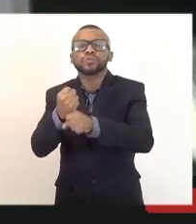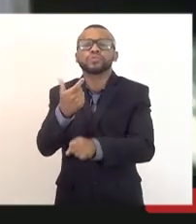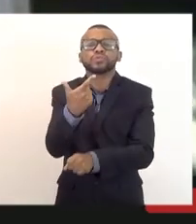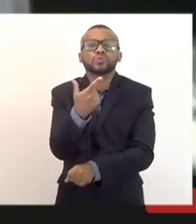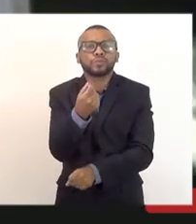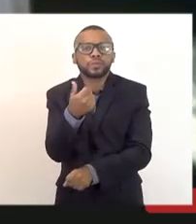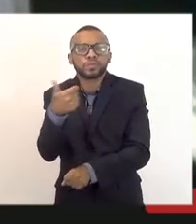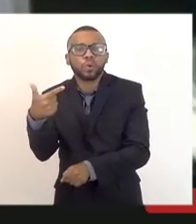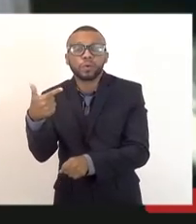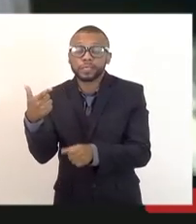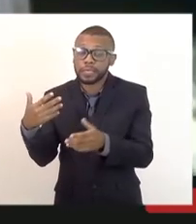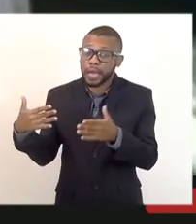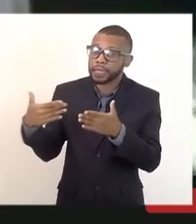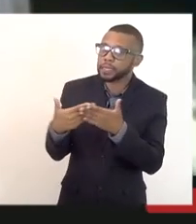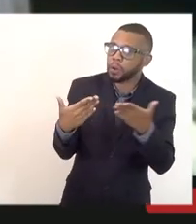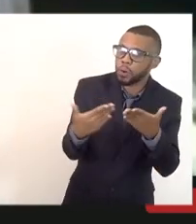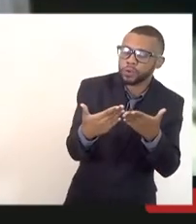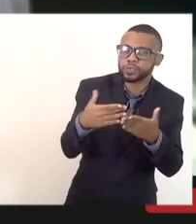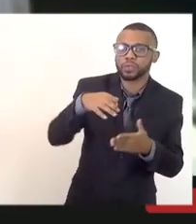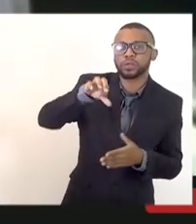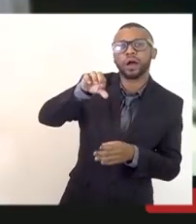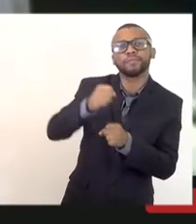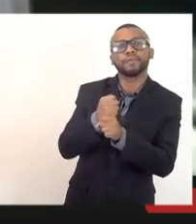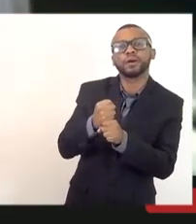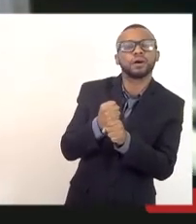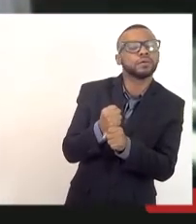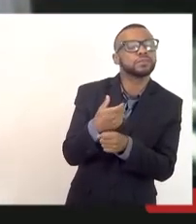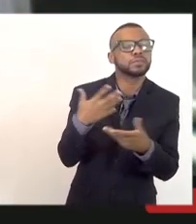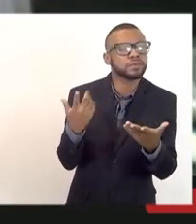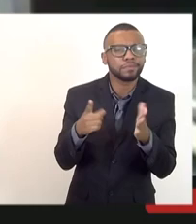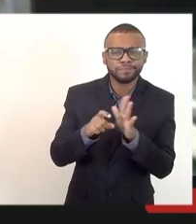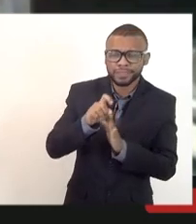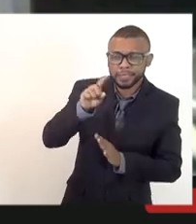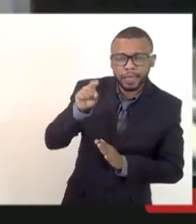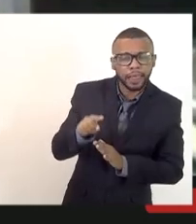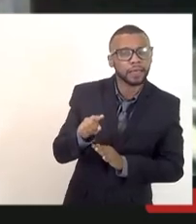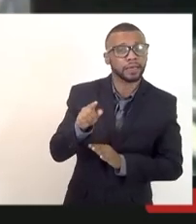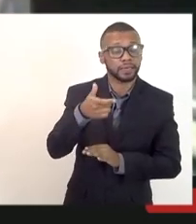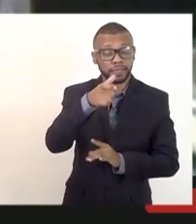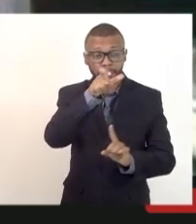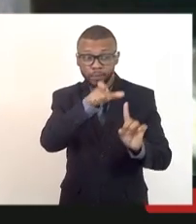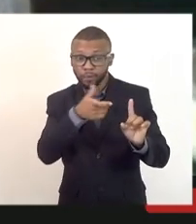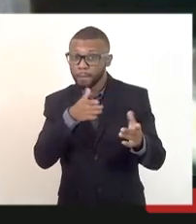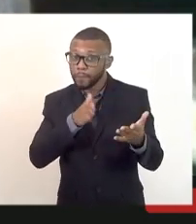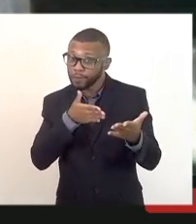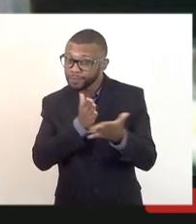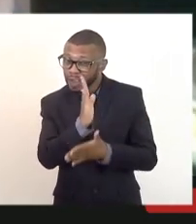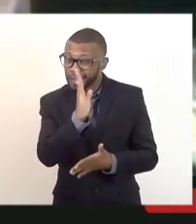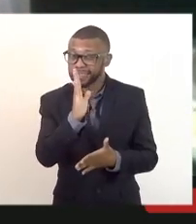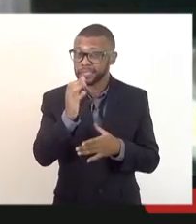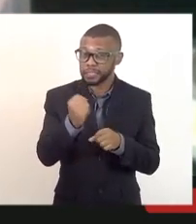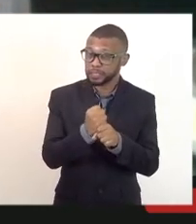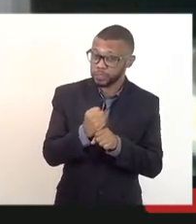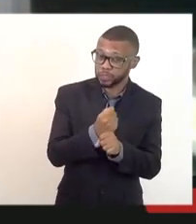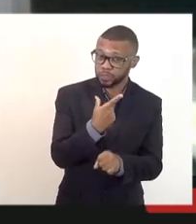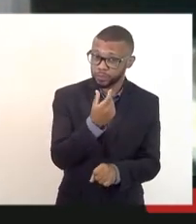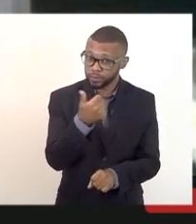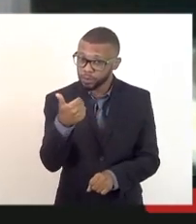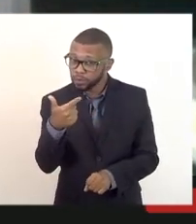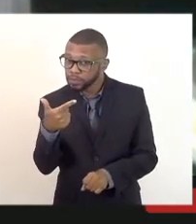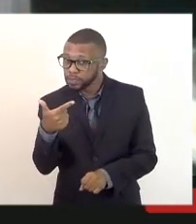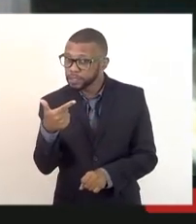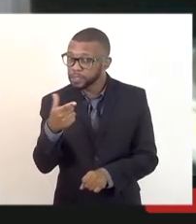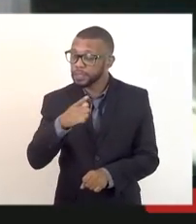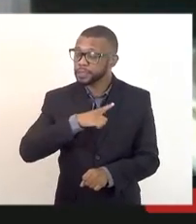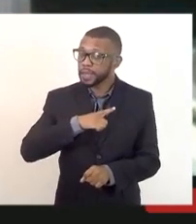Então, será que essa pessoa que foi aprovada lá em 2012, ela tem condições hoje de fazer um teste